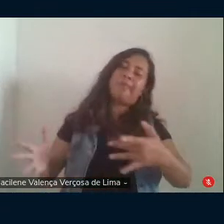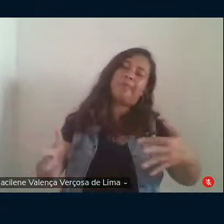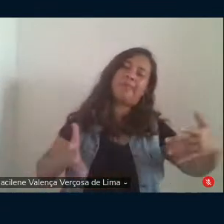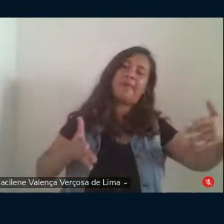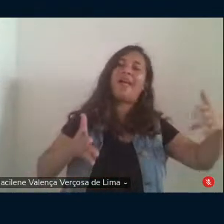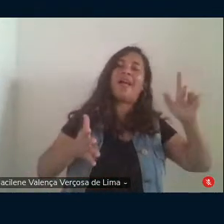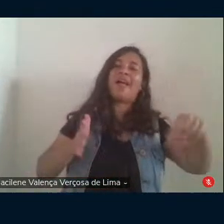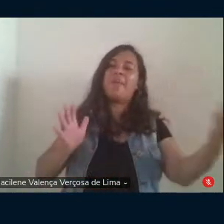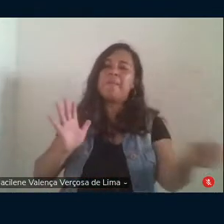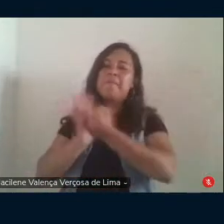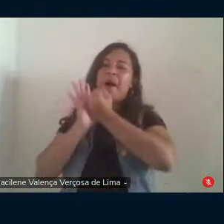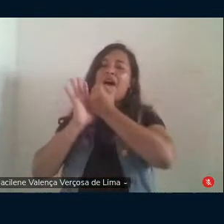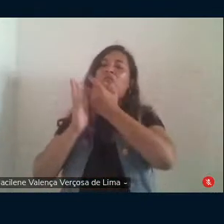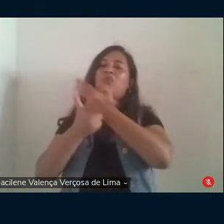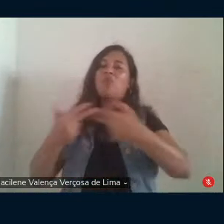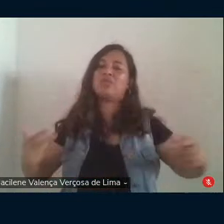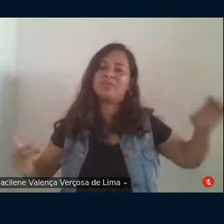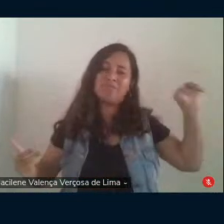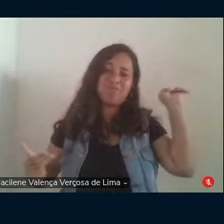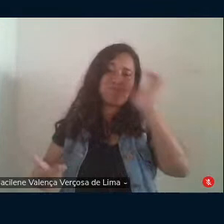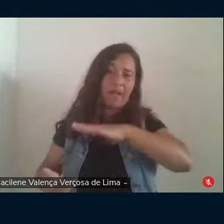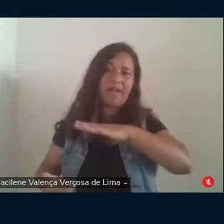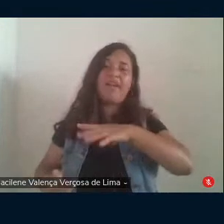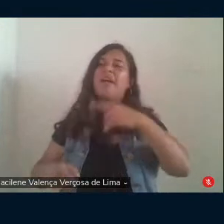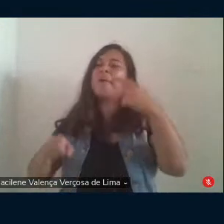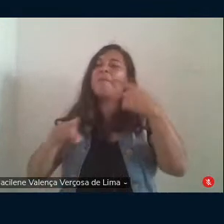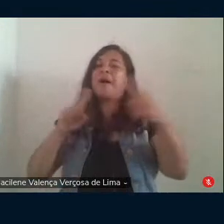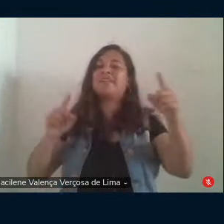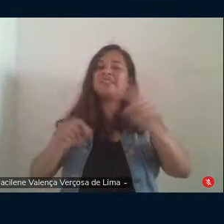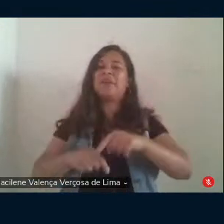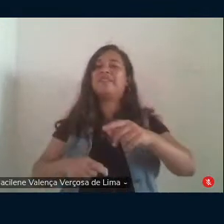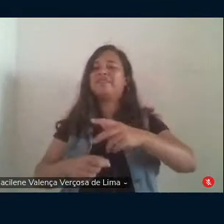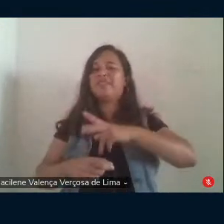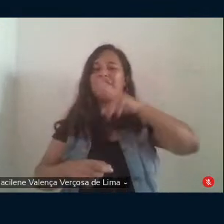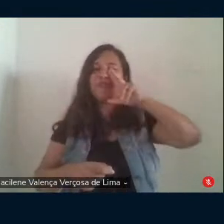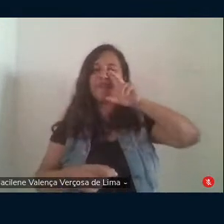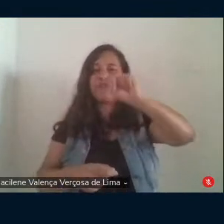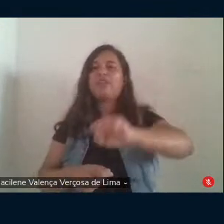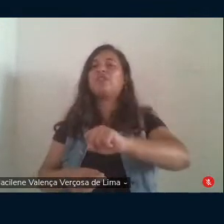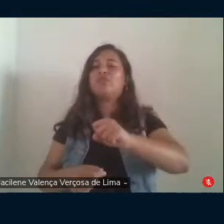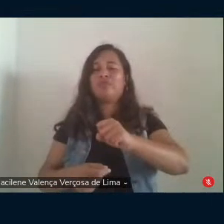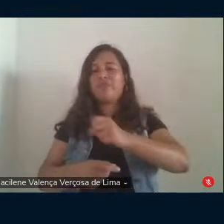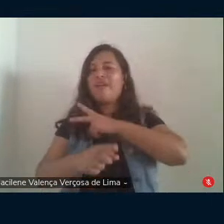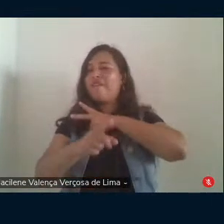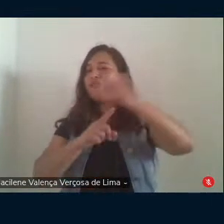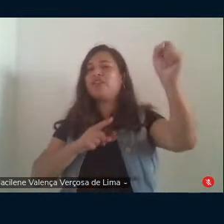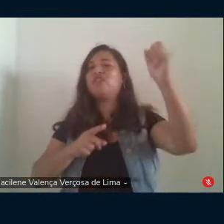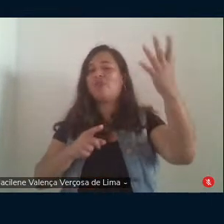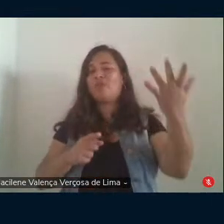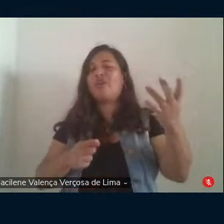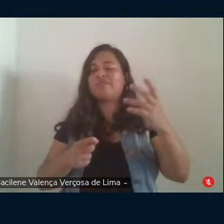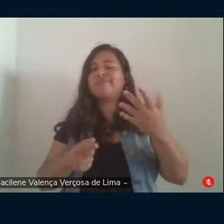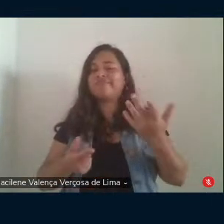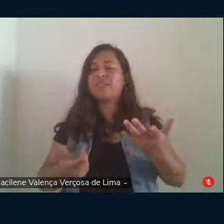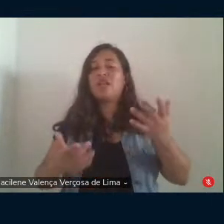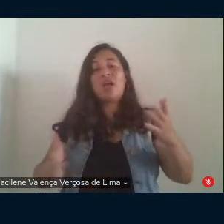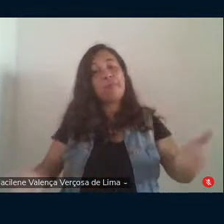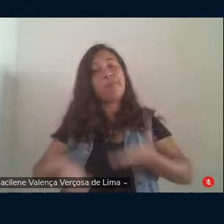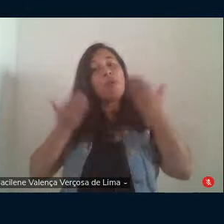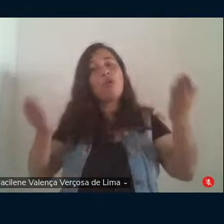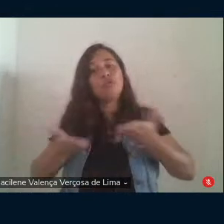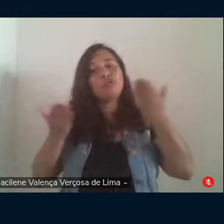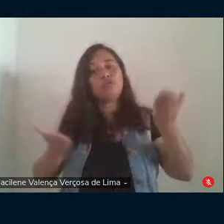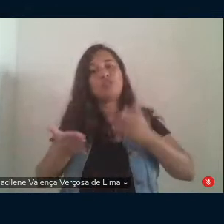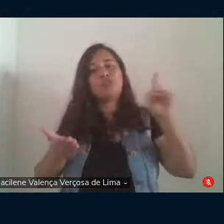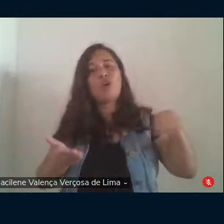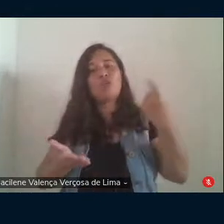marcadas por perplexidades mas também por vitórias significativas estas nos movem nos motivam a reafirmar